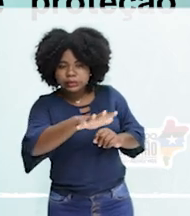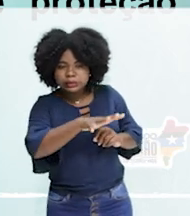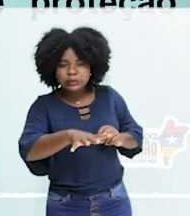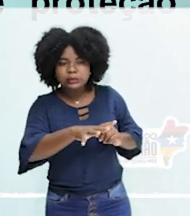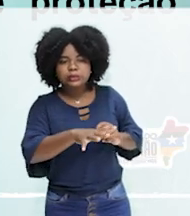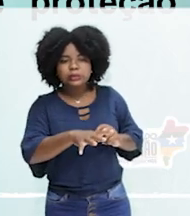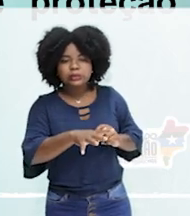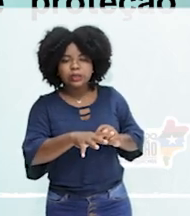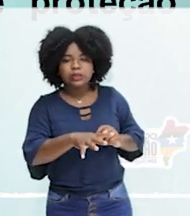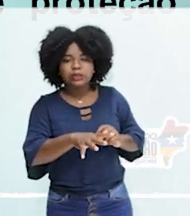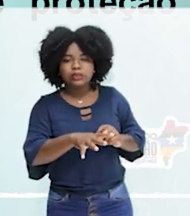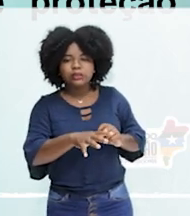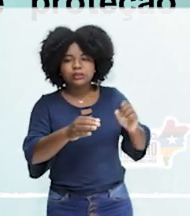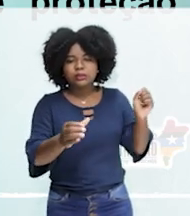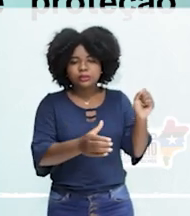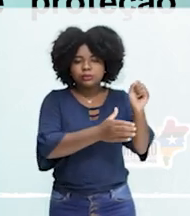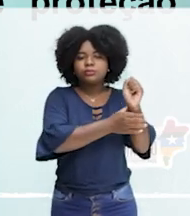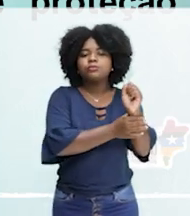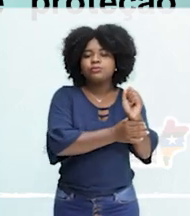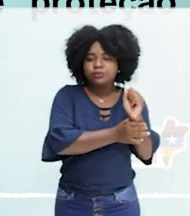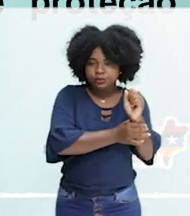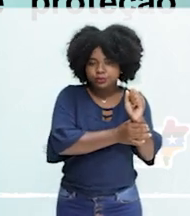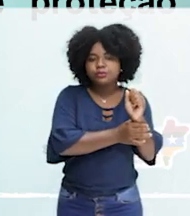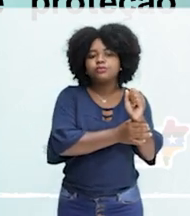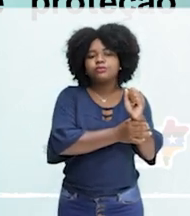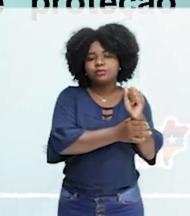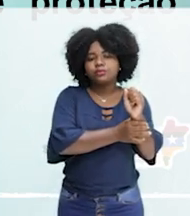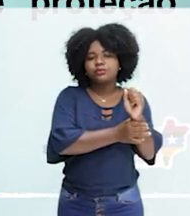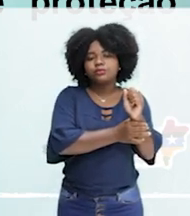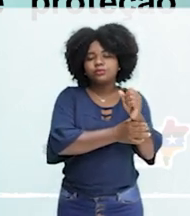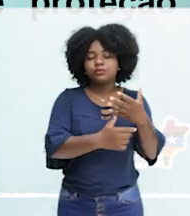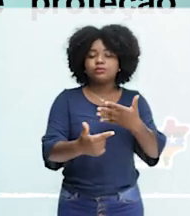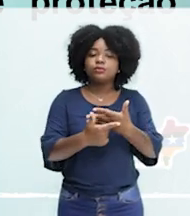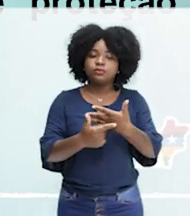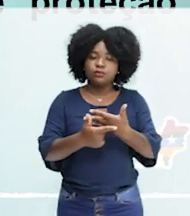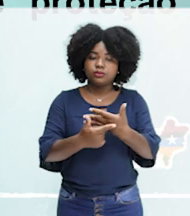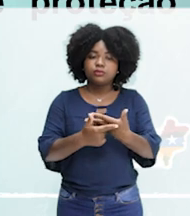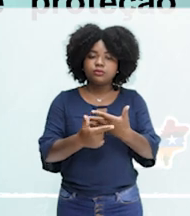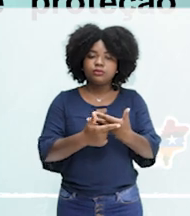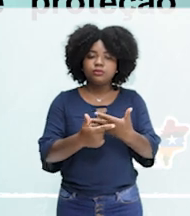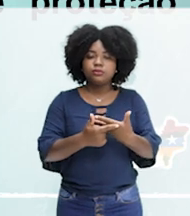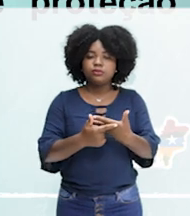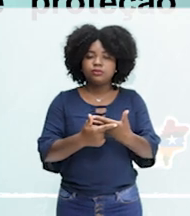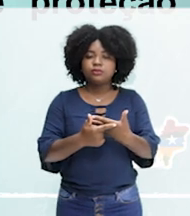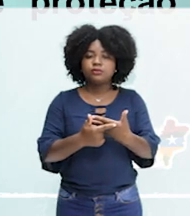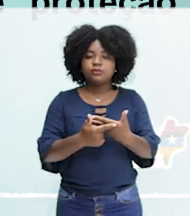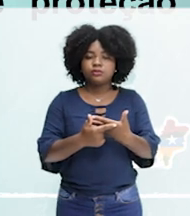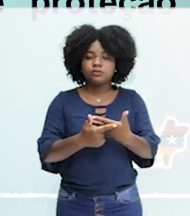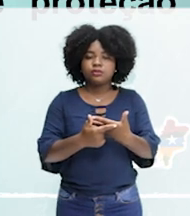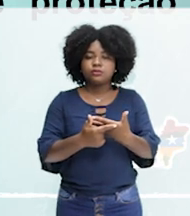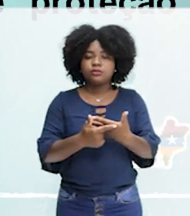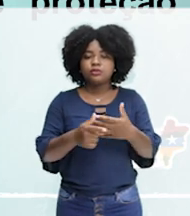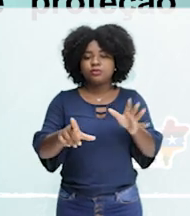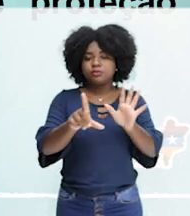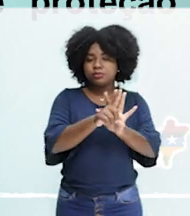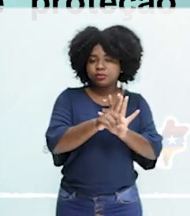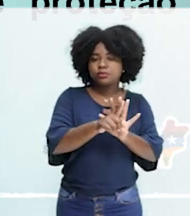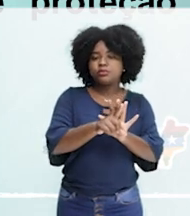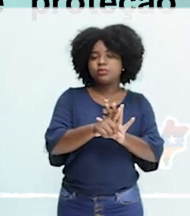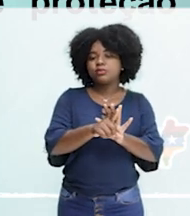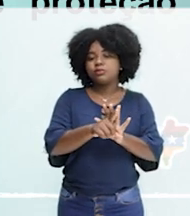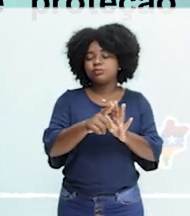galera, certo? De proteger e conservar as nossas riquezas naturais. Está certo? Para nós e para as gerações